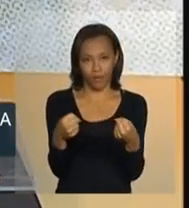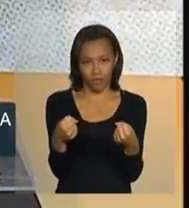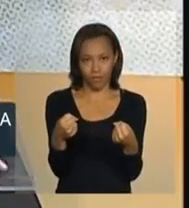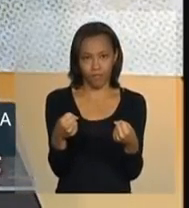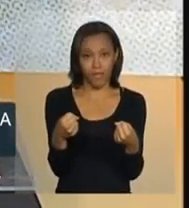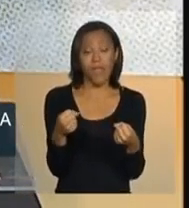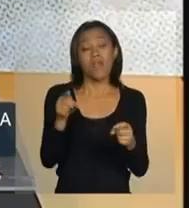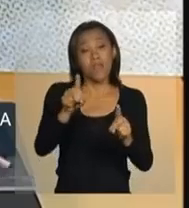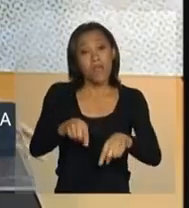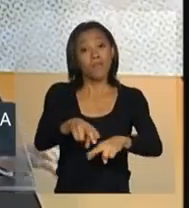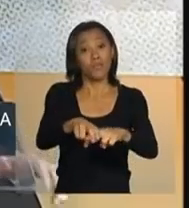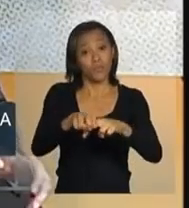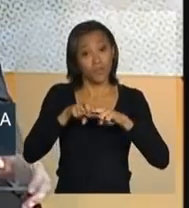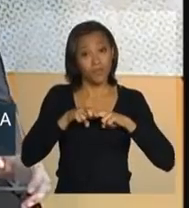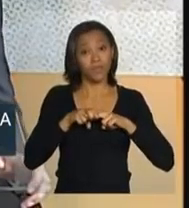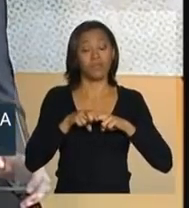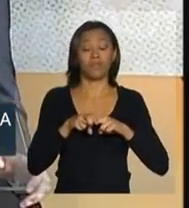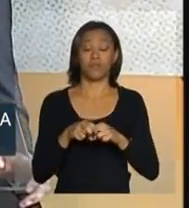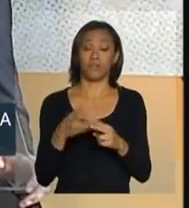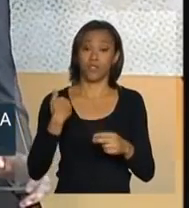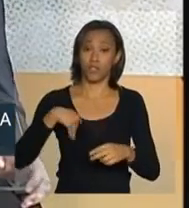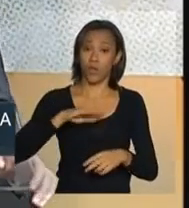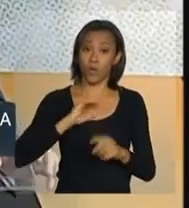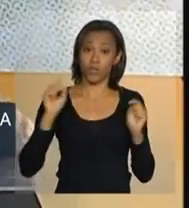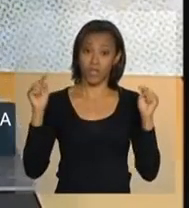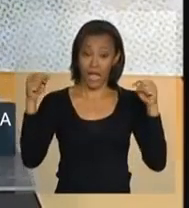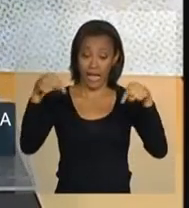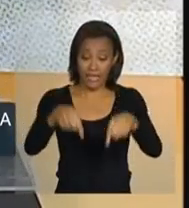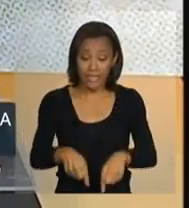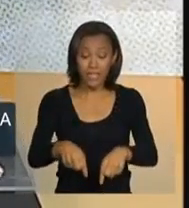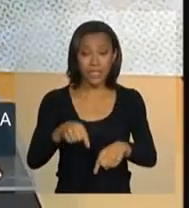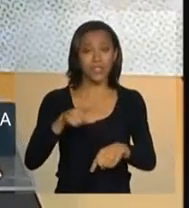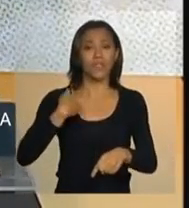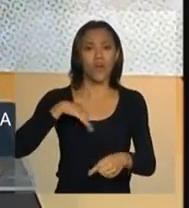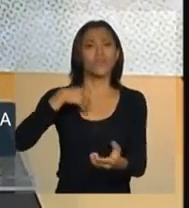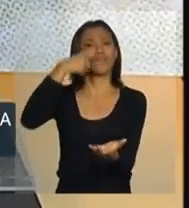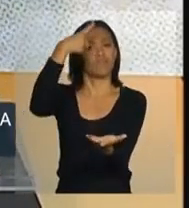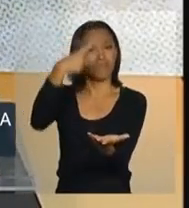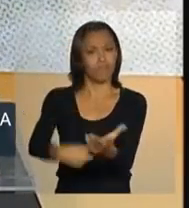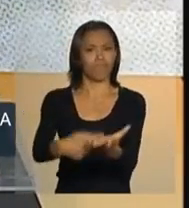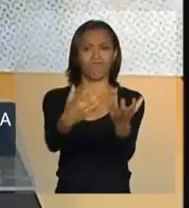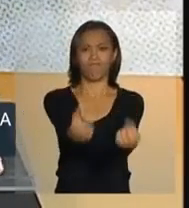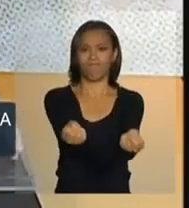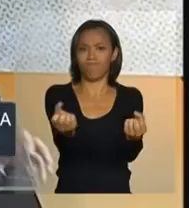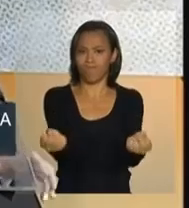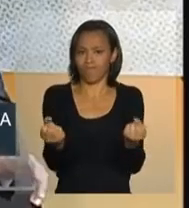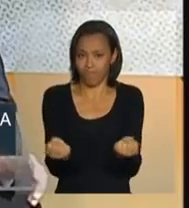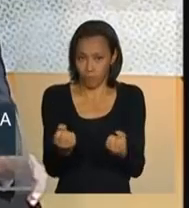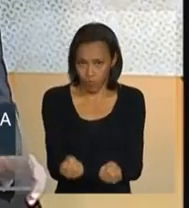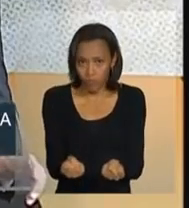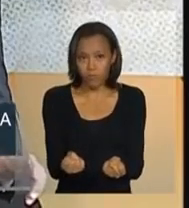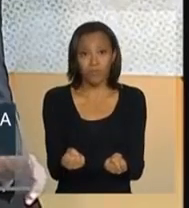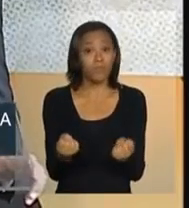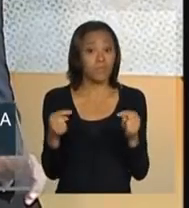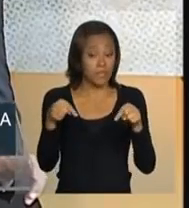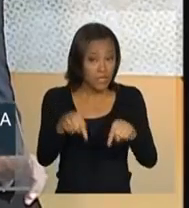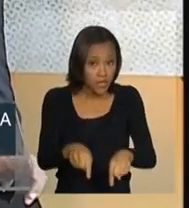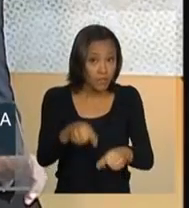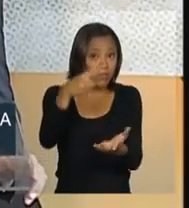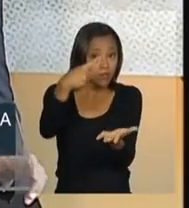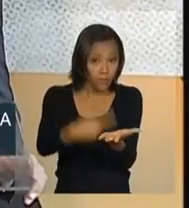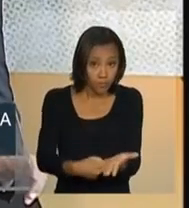E é por essa razão que nós aqui estamos firmando esse pacto, que seja um